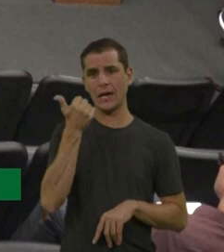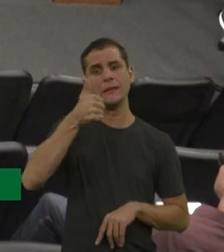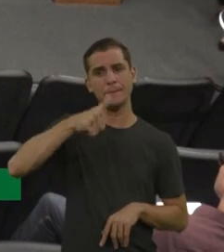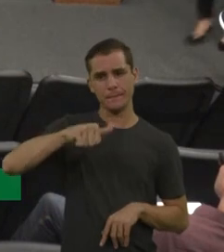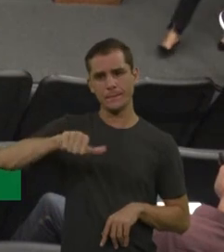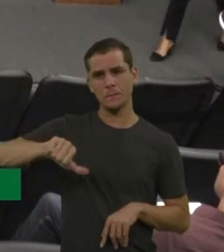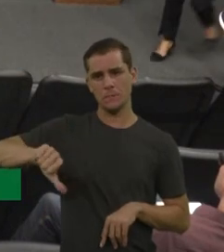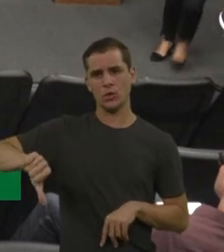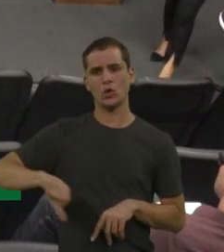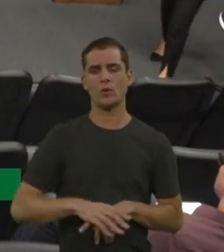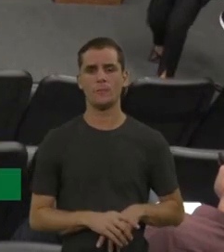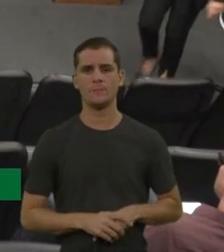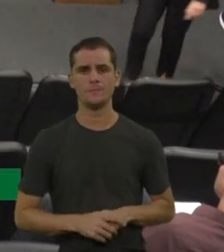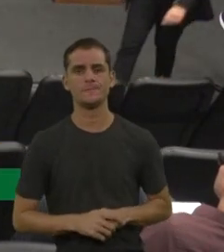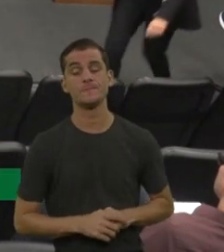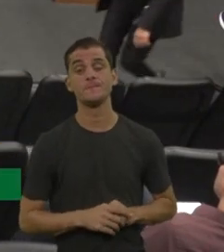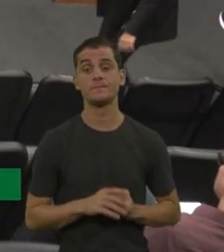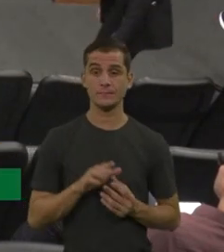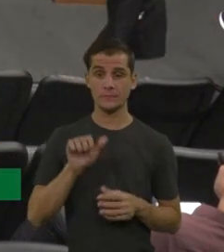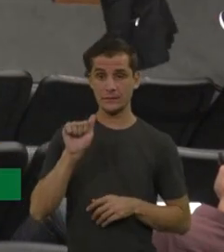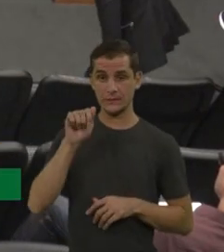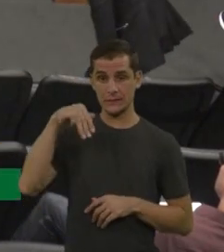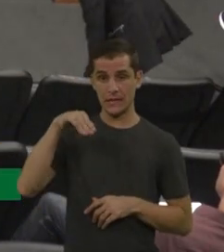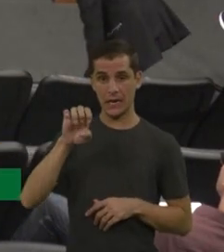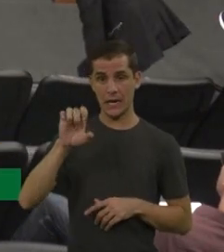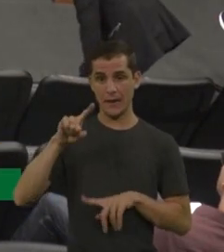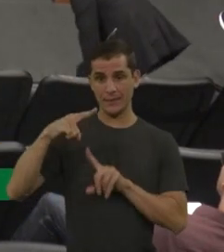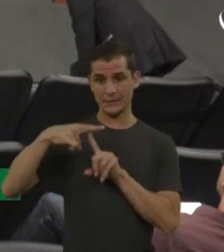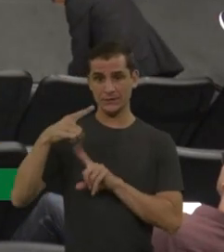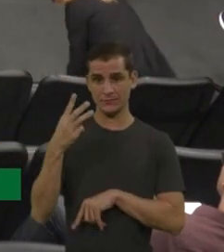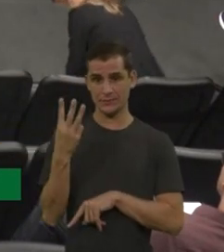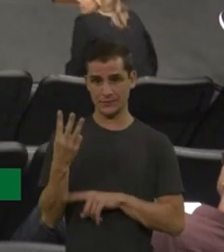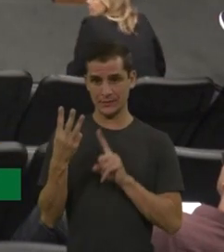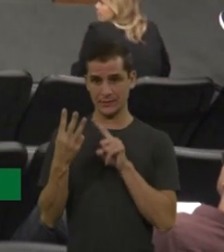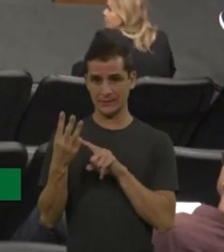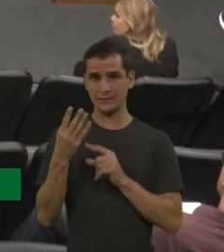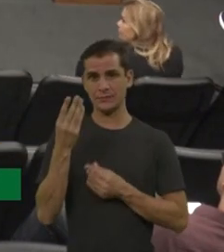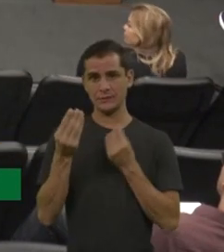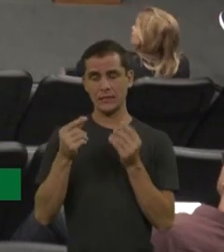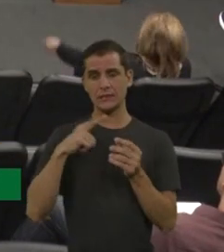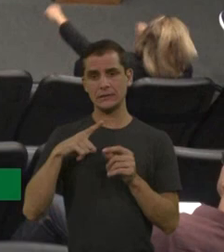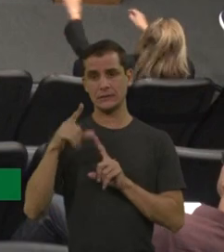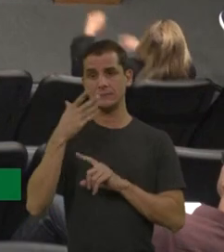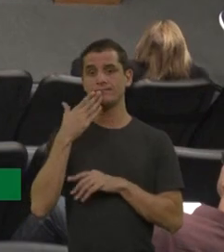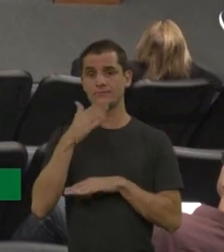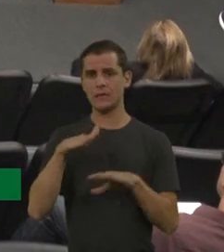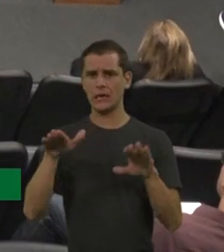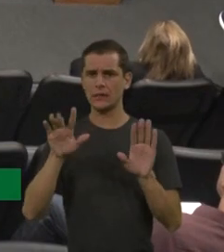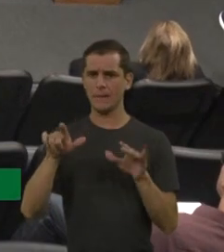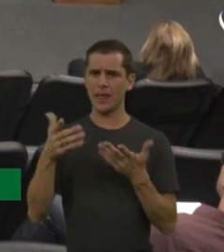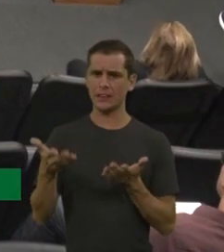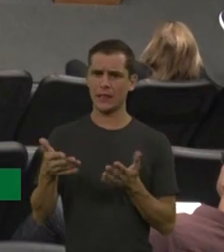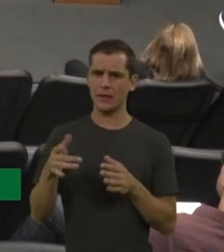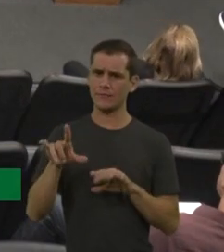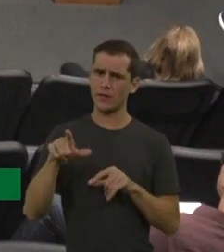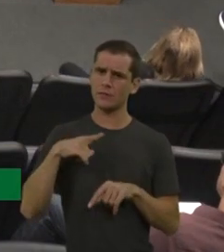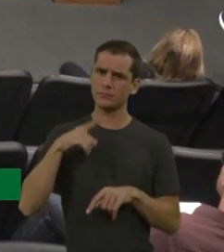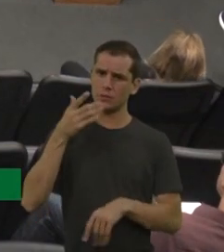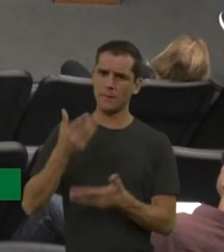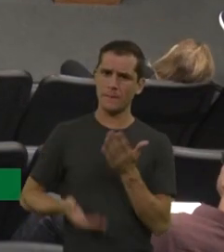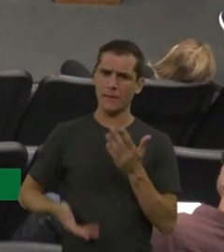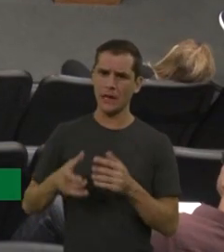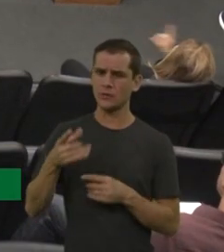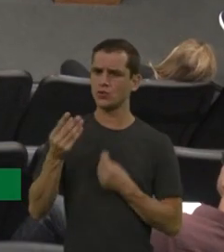Na AME tipo 3, a gente falou que é para ser uma forma mais branda, então a criança ela adquire a capacidade de deambular, mas o que que